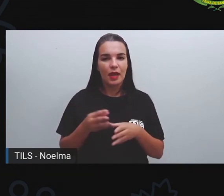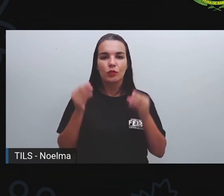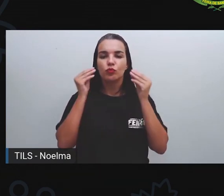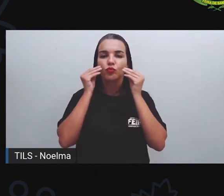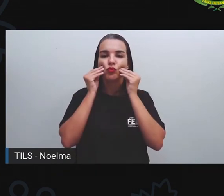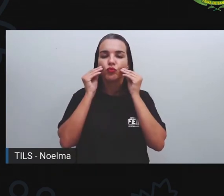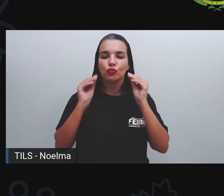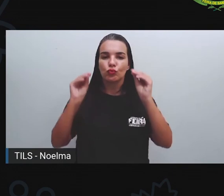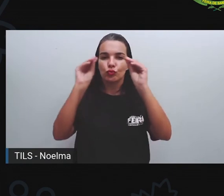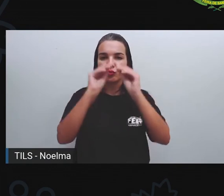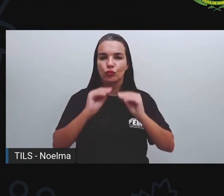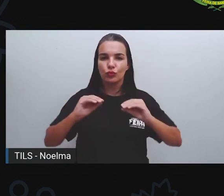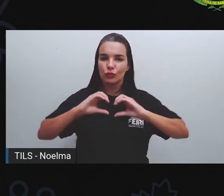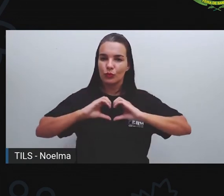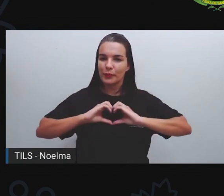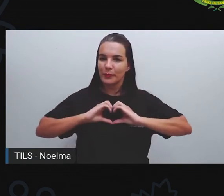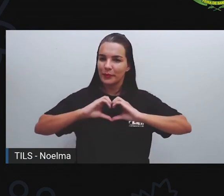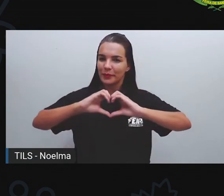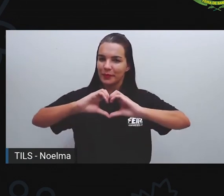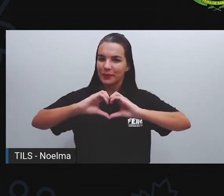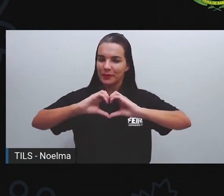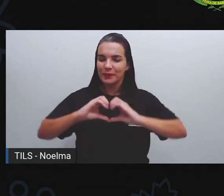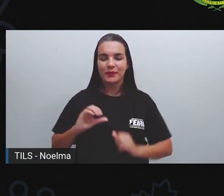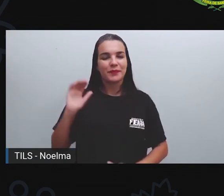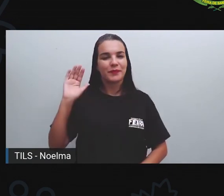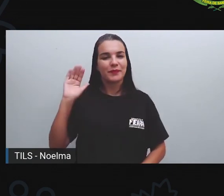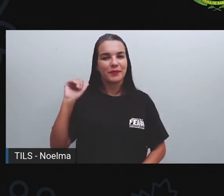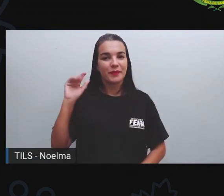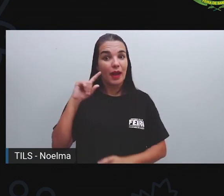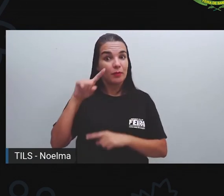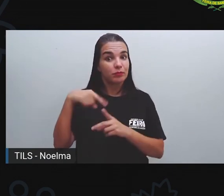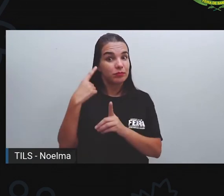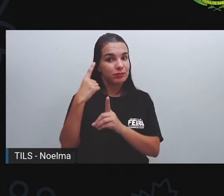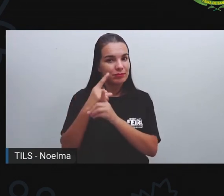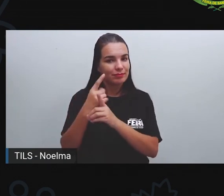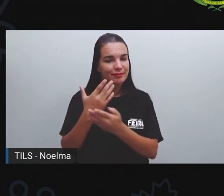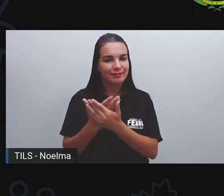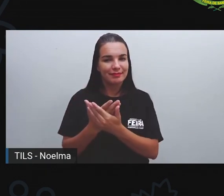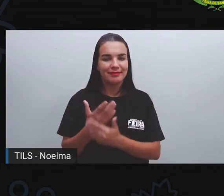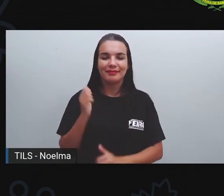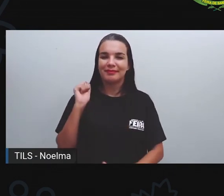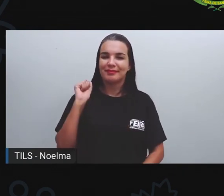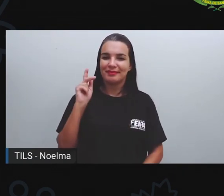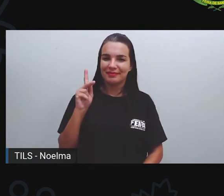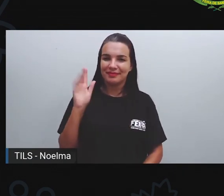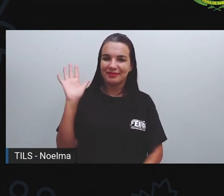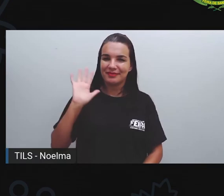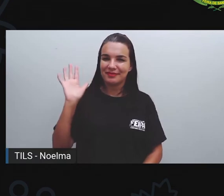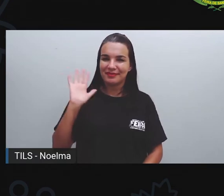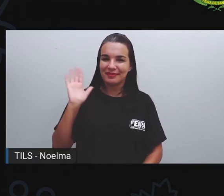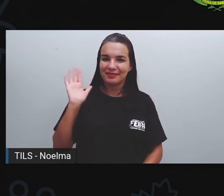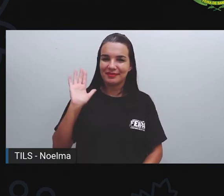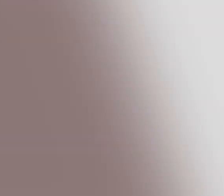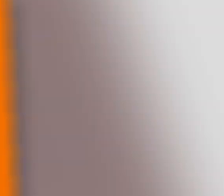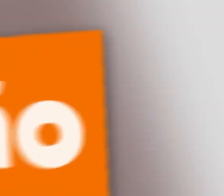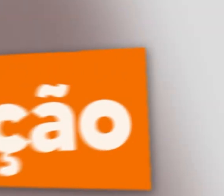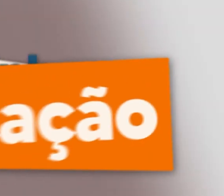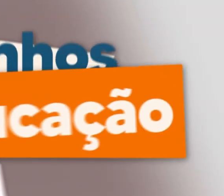Um beijo no coração De cada um de vocês E a gente se encontra Na nossa próxima aula Te espero lá Tchau, tchau